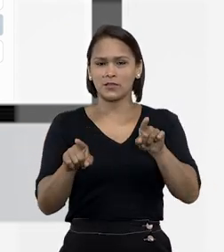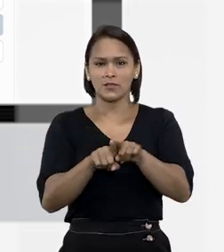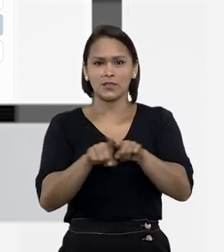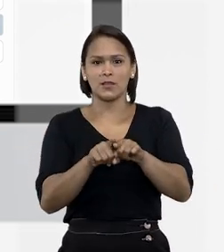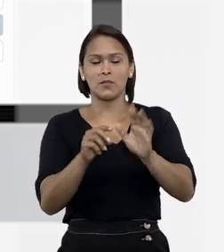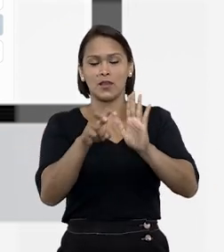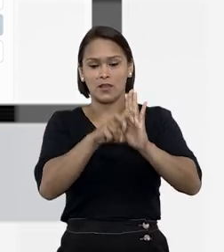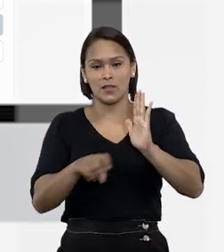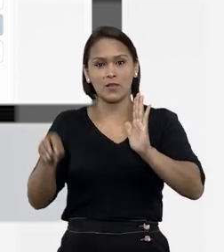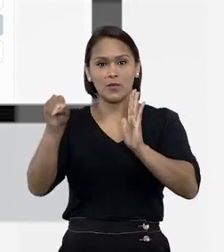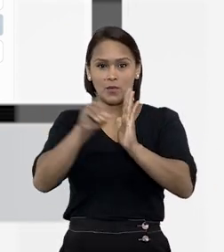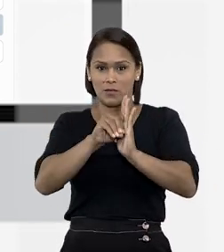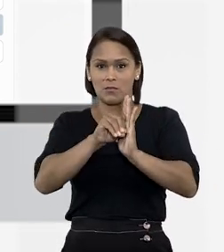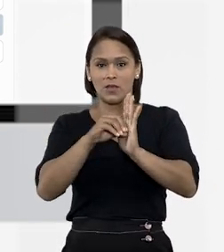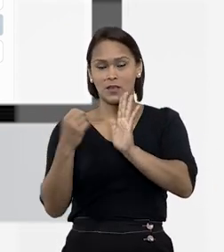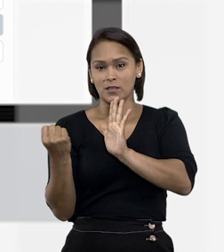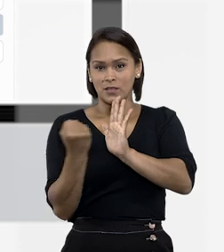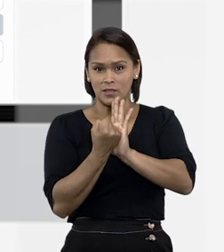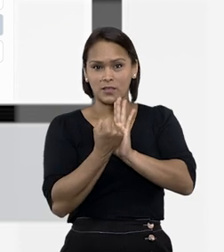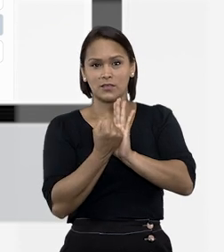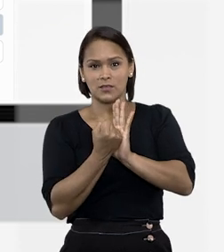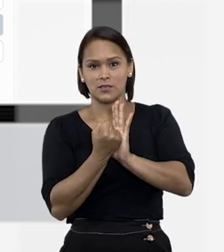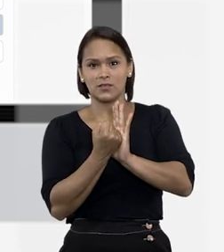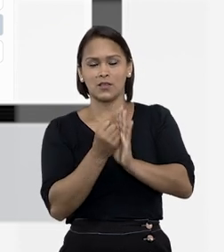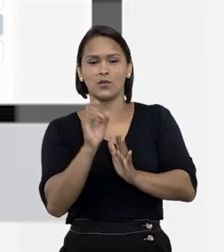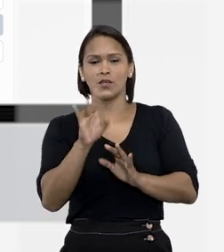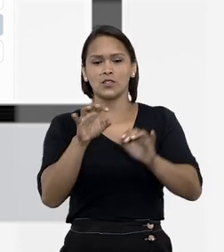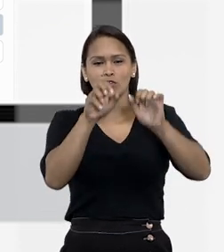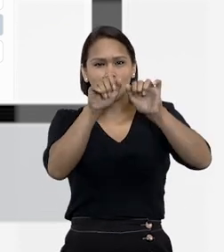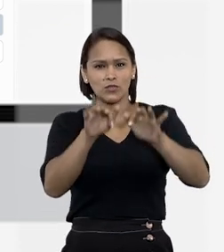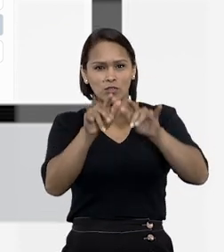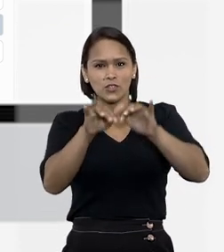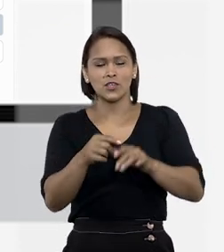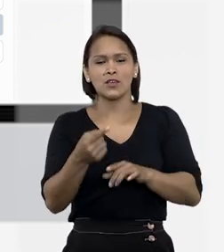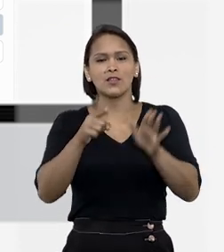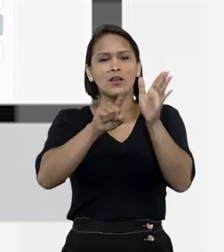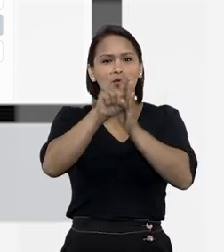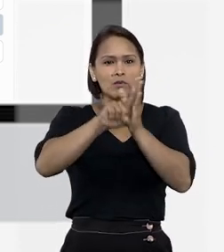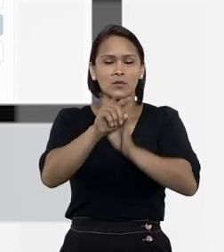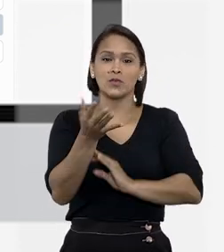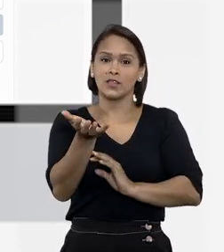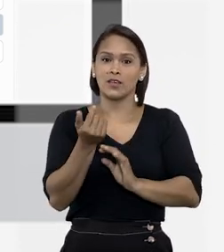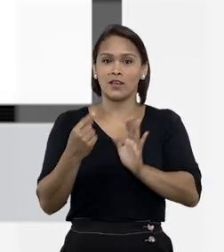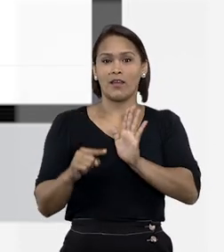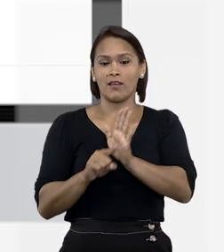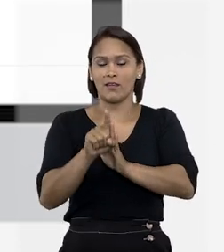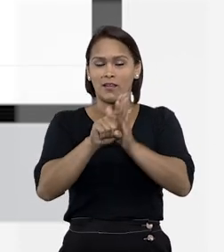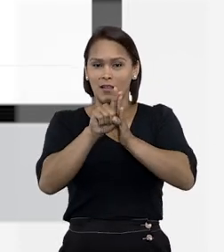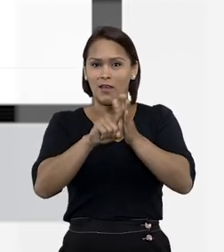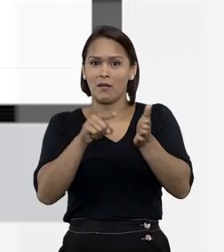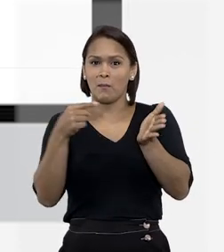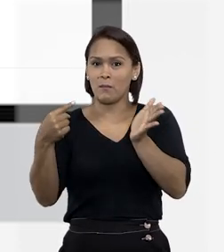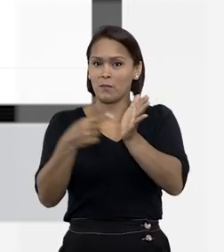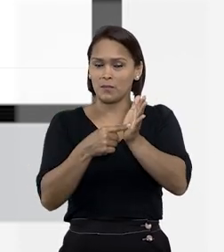Ementa, Indexação, basta digitar o argumento de pesquisa que deseja e clicar em Pesquisar.